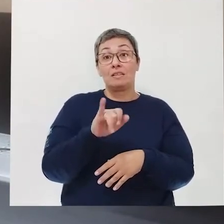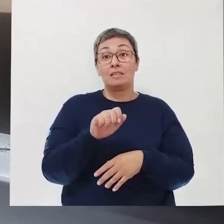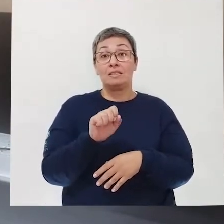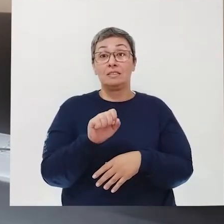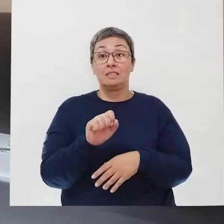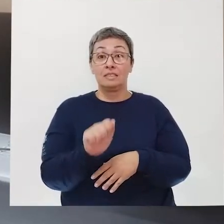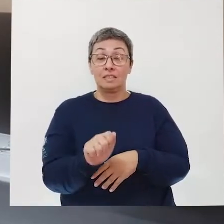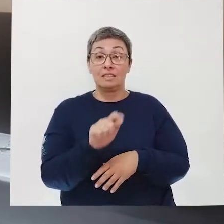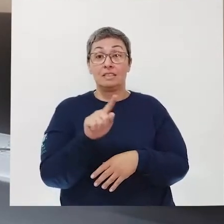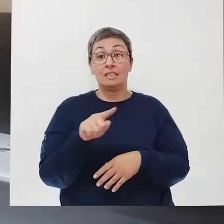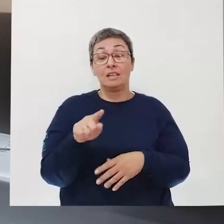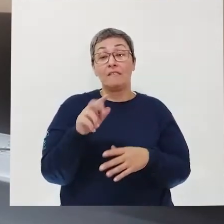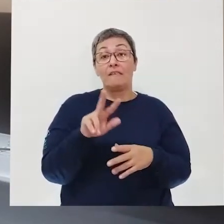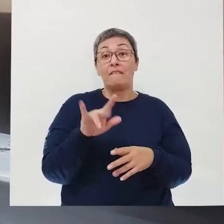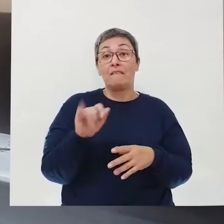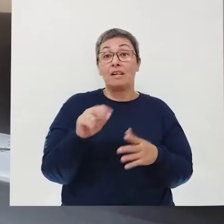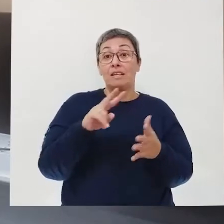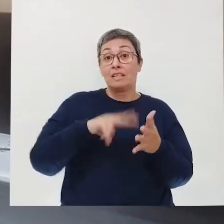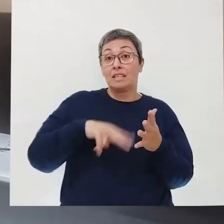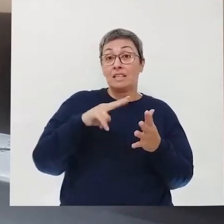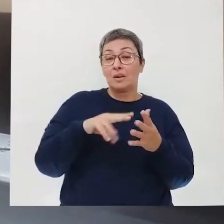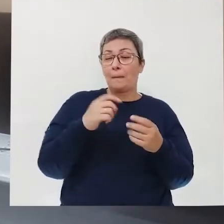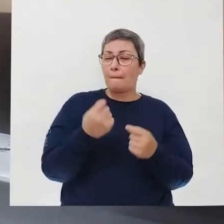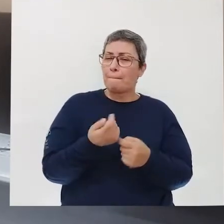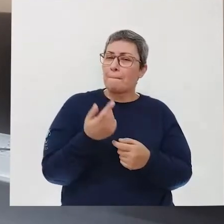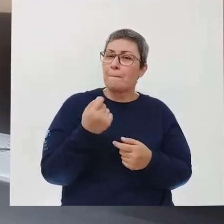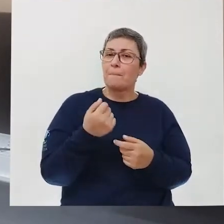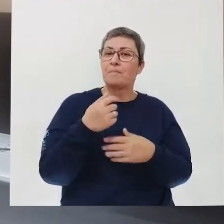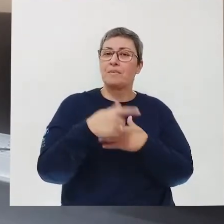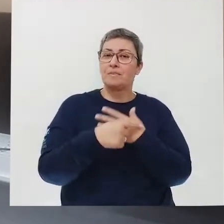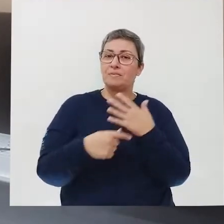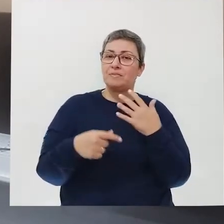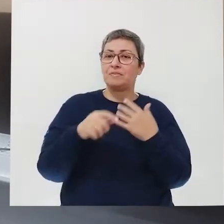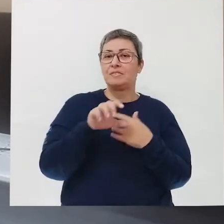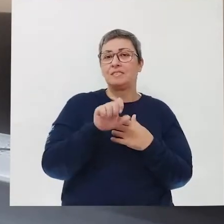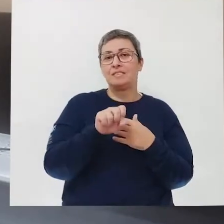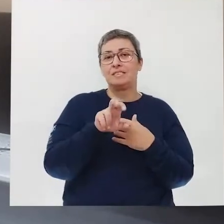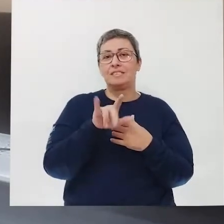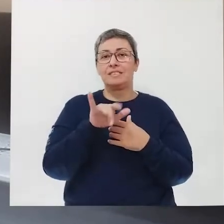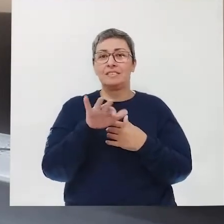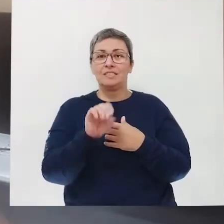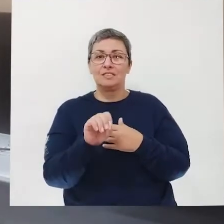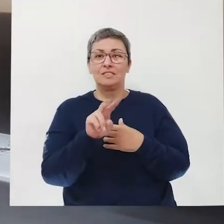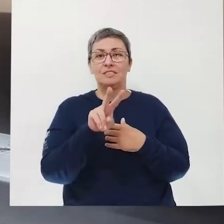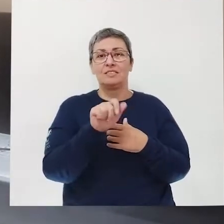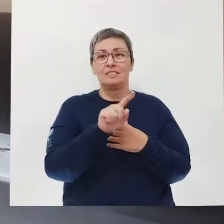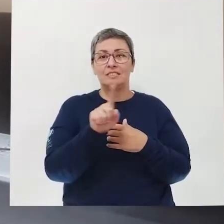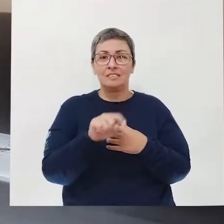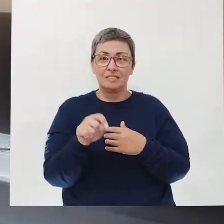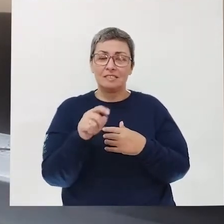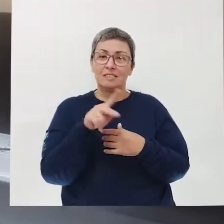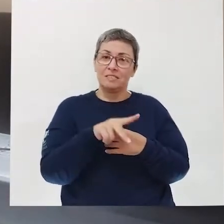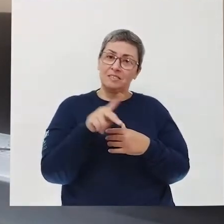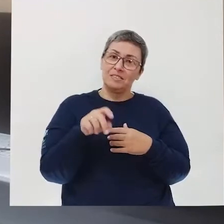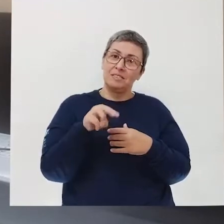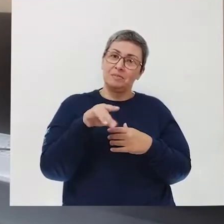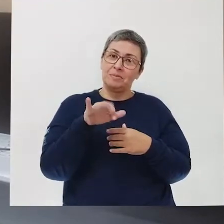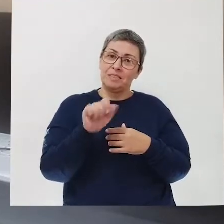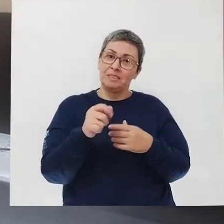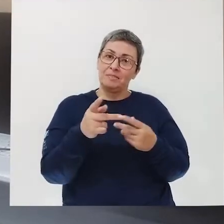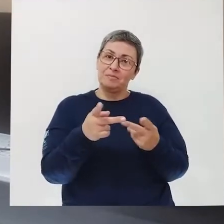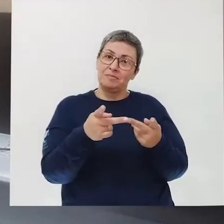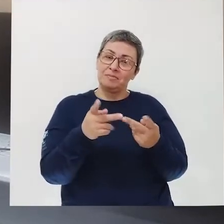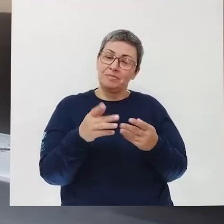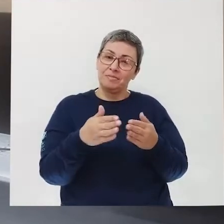que vai trazer para a gente um pouquinho de Sérgio Vaz. Professora Miriam, por favor,